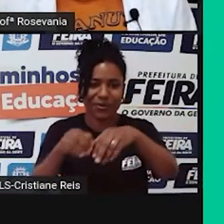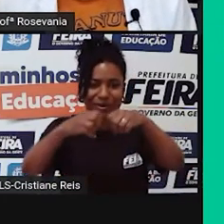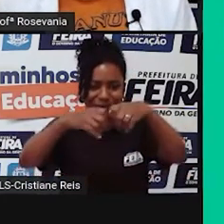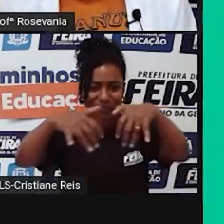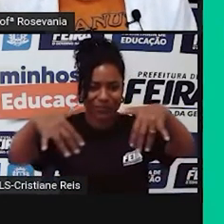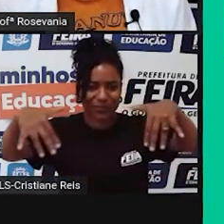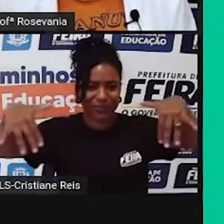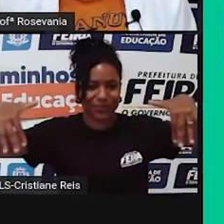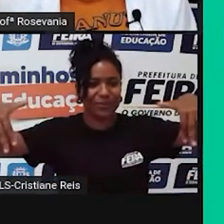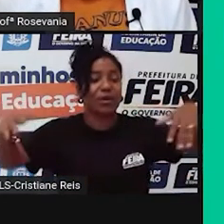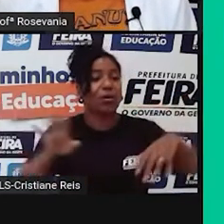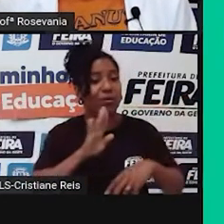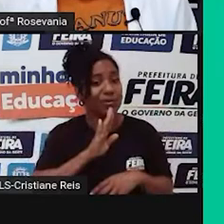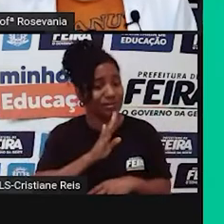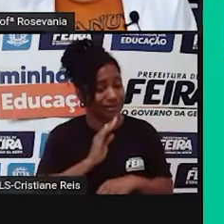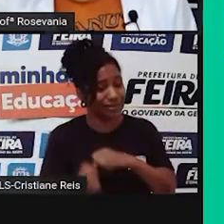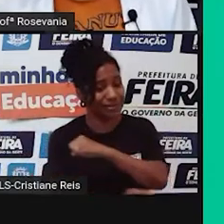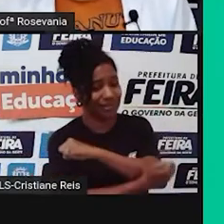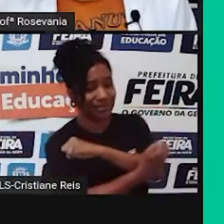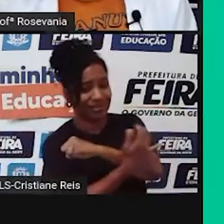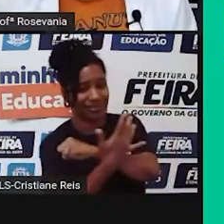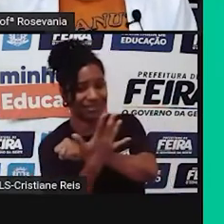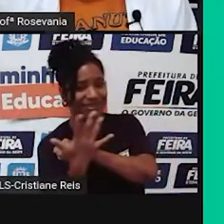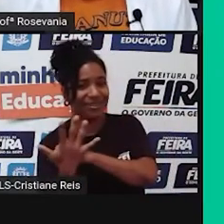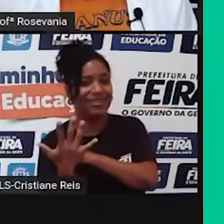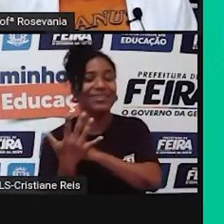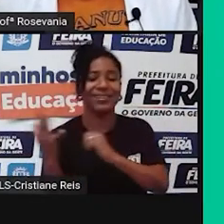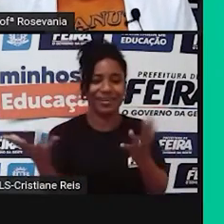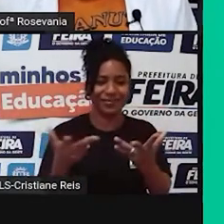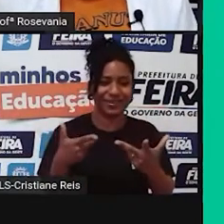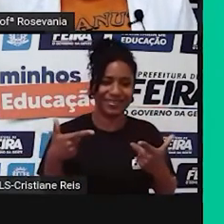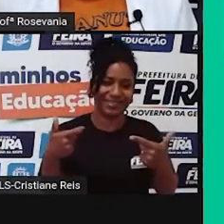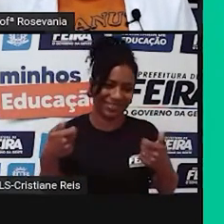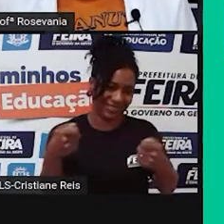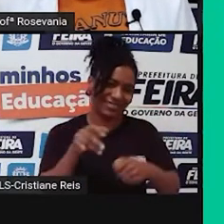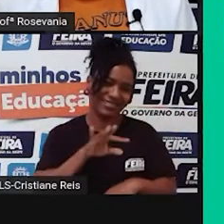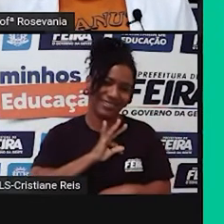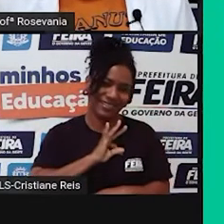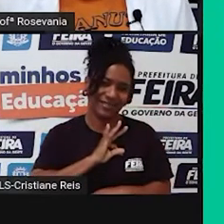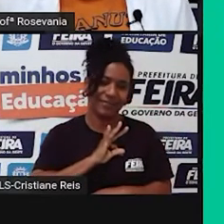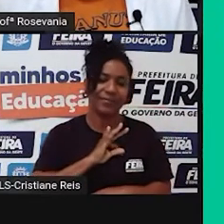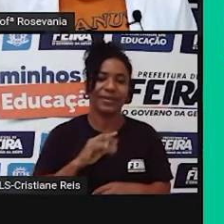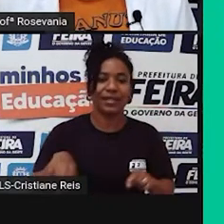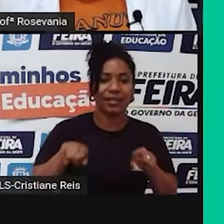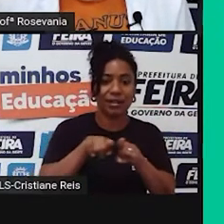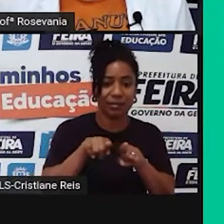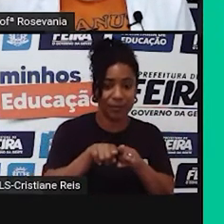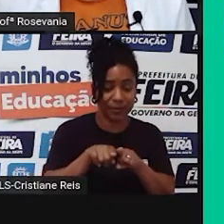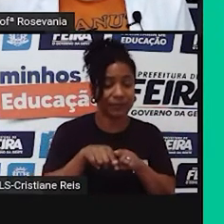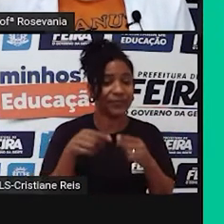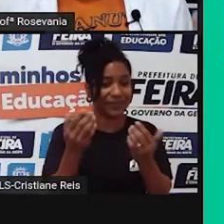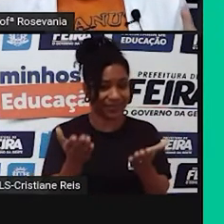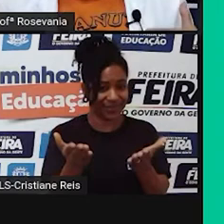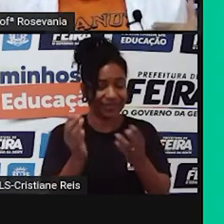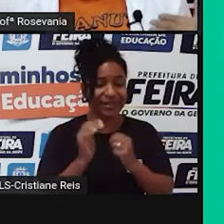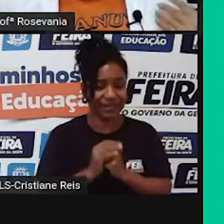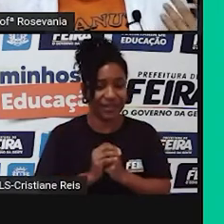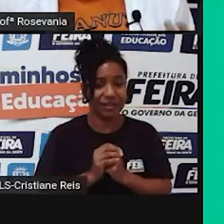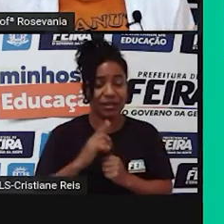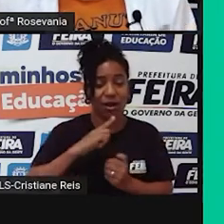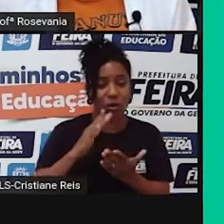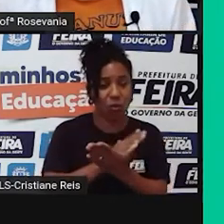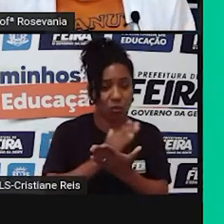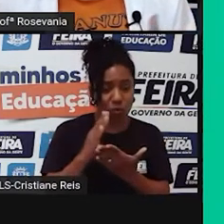esse conhecimento de irrigação, também foi utilizado, além, né, do culto, né, embora dizer assim, né, a